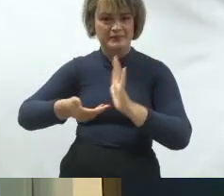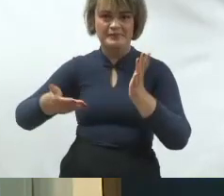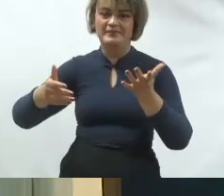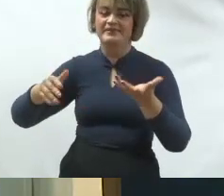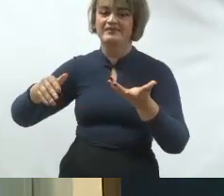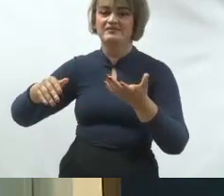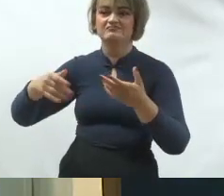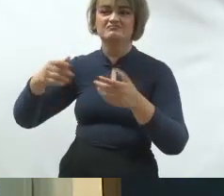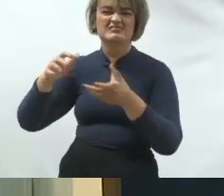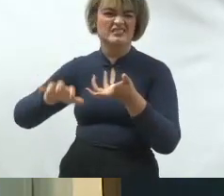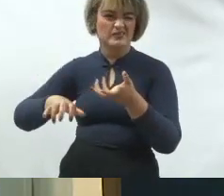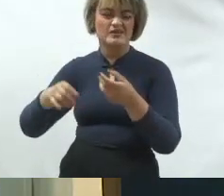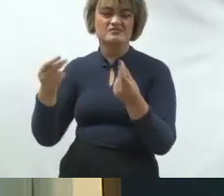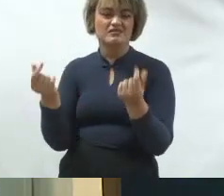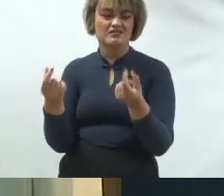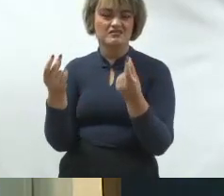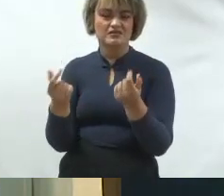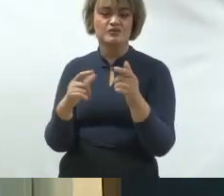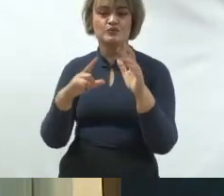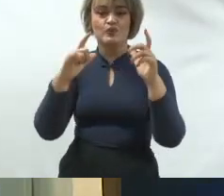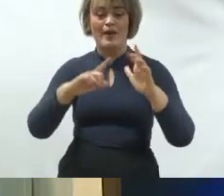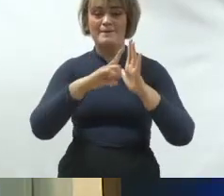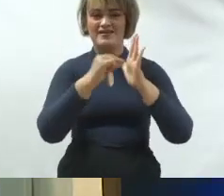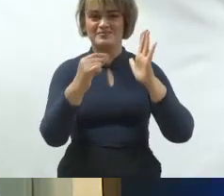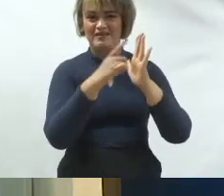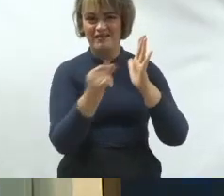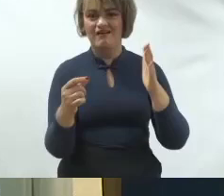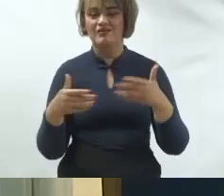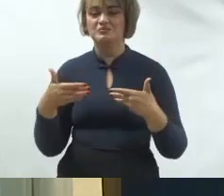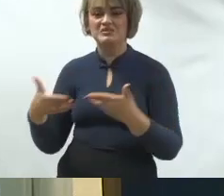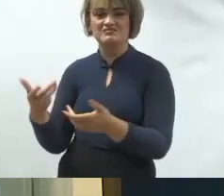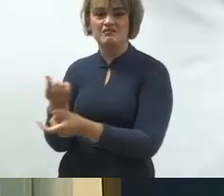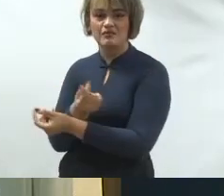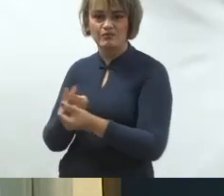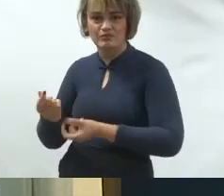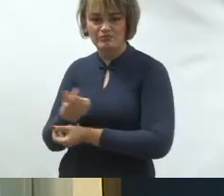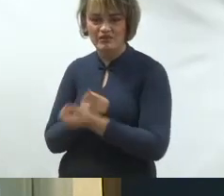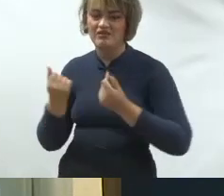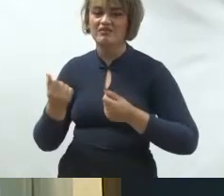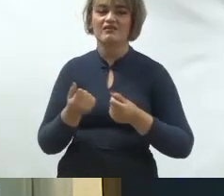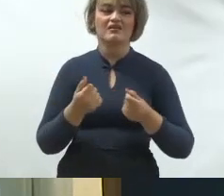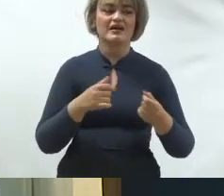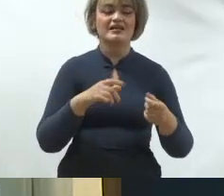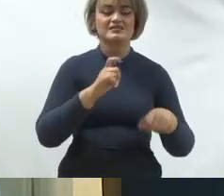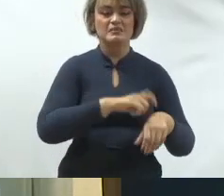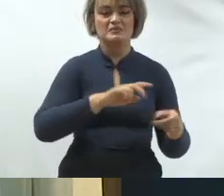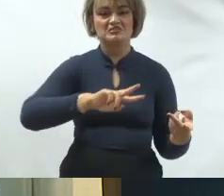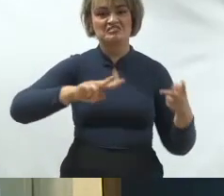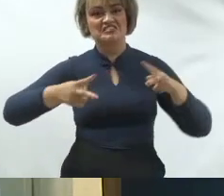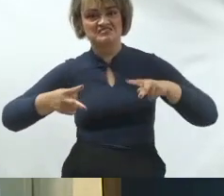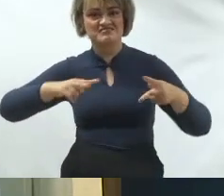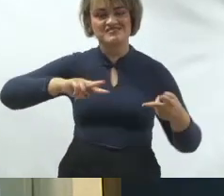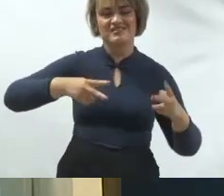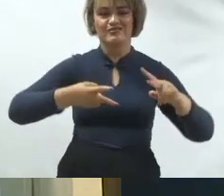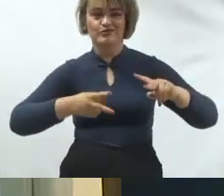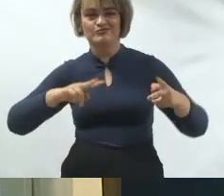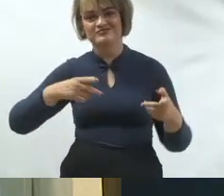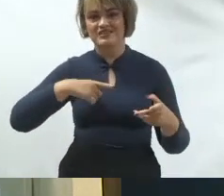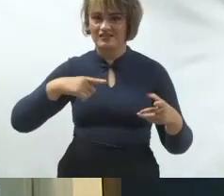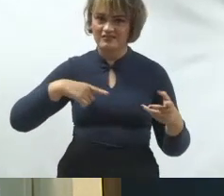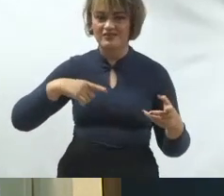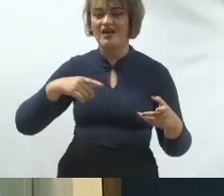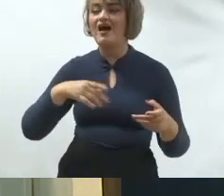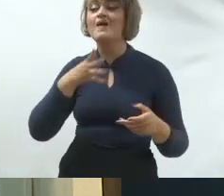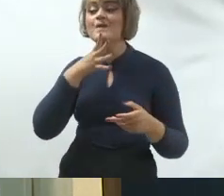Cobri por muito tempo a questão do Palácio do Planalto, o Ministério da Economia, esse processo de transição do Plano Real. O que me aproximou muito